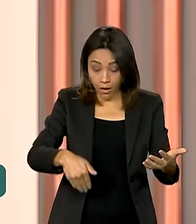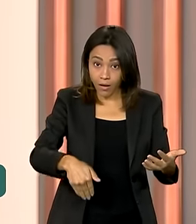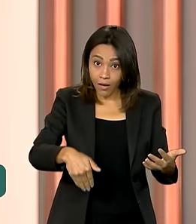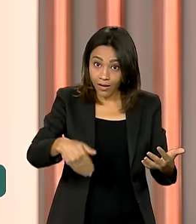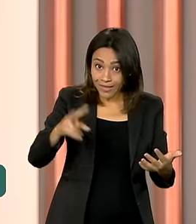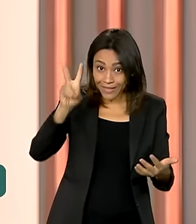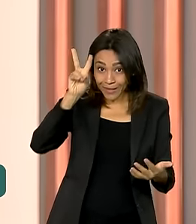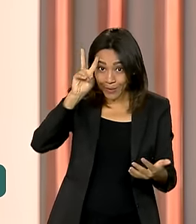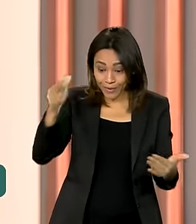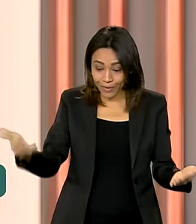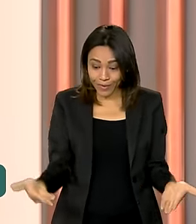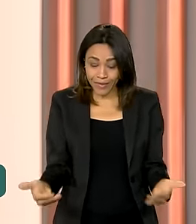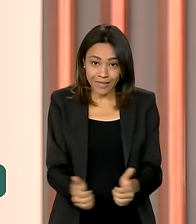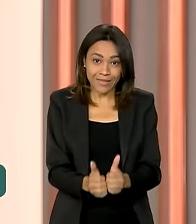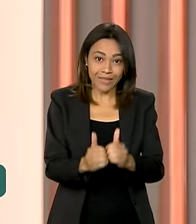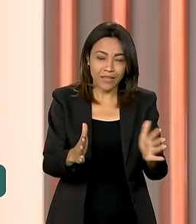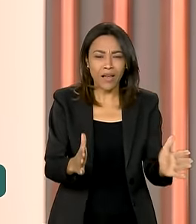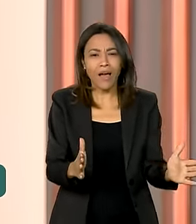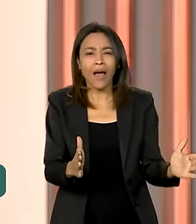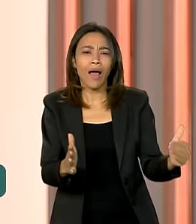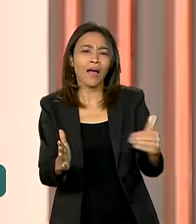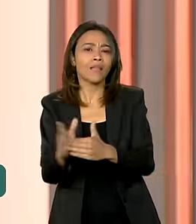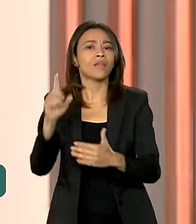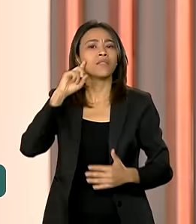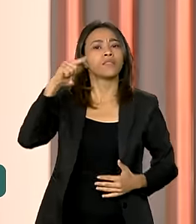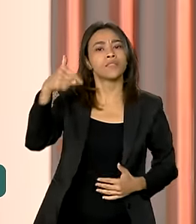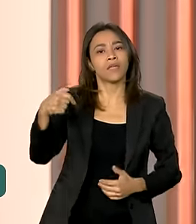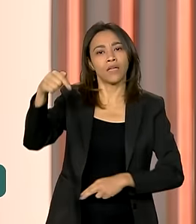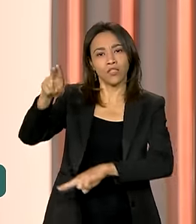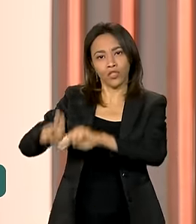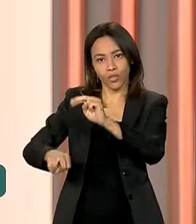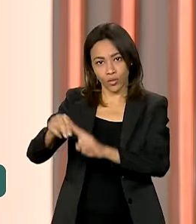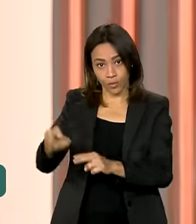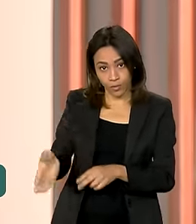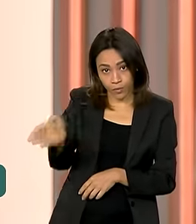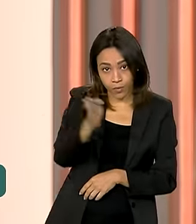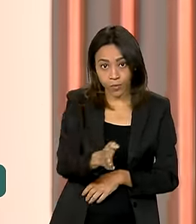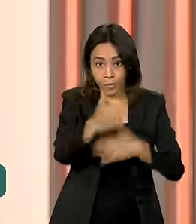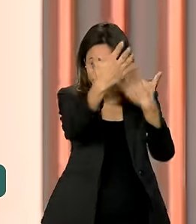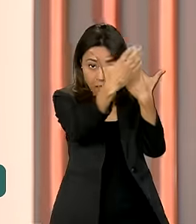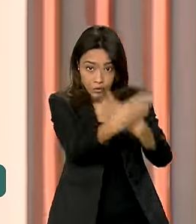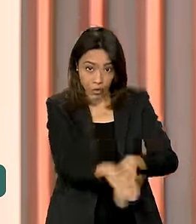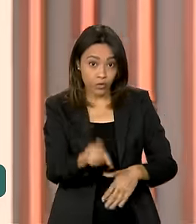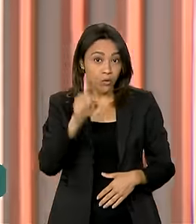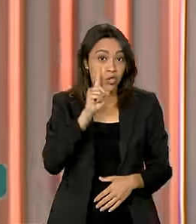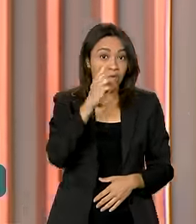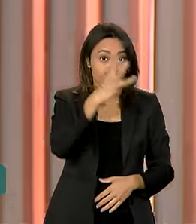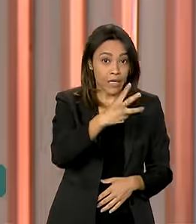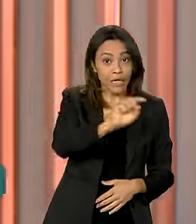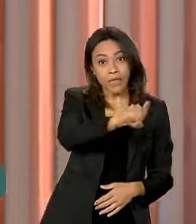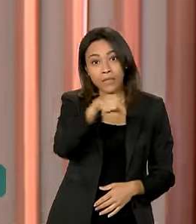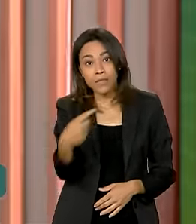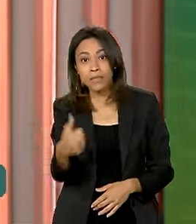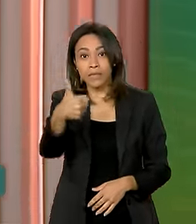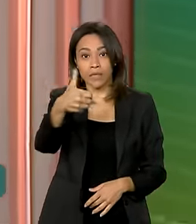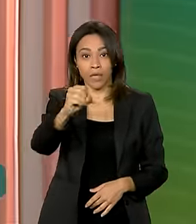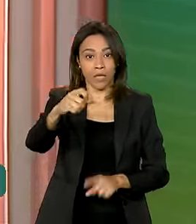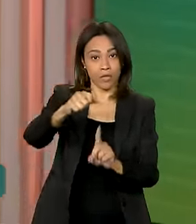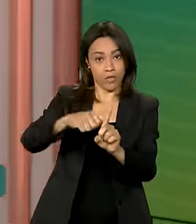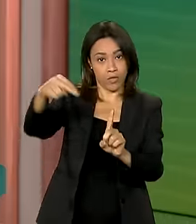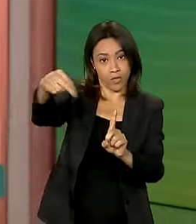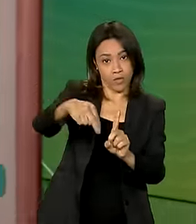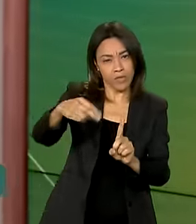segunda-feira e vão até 7 de junho. Já as provas ocorrerão em 3 e 10 de novembro. Para